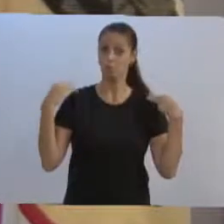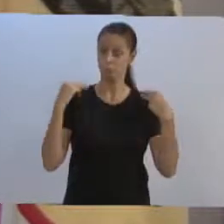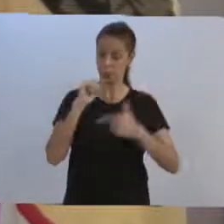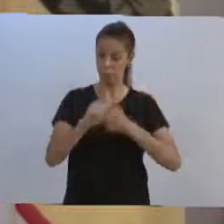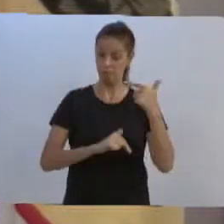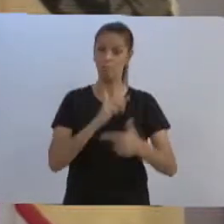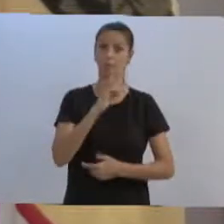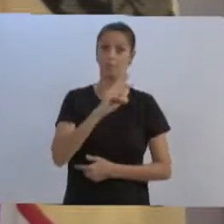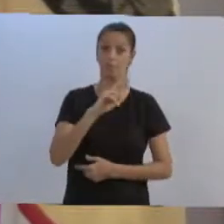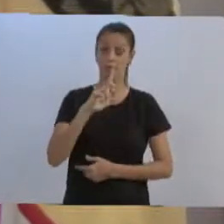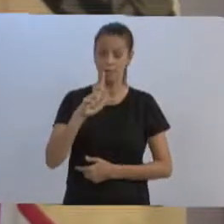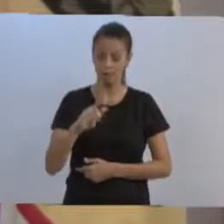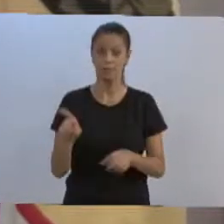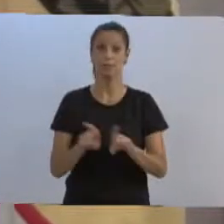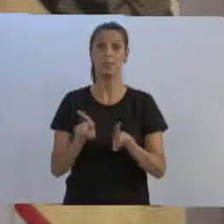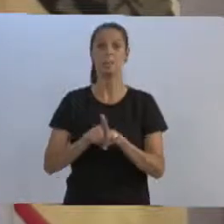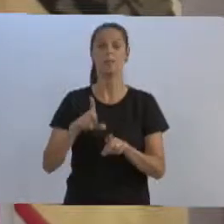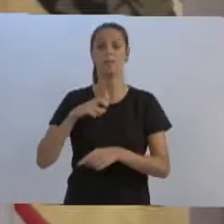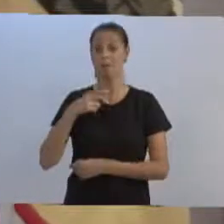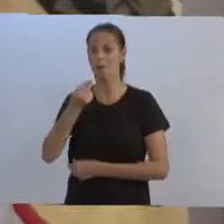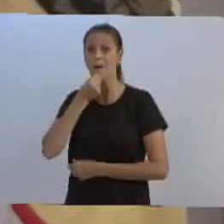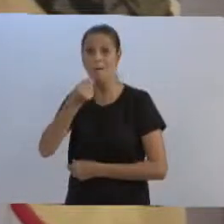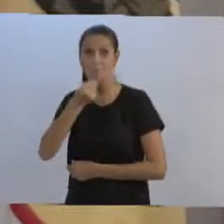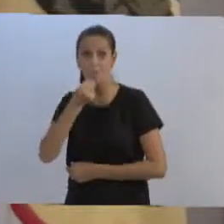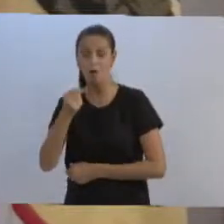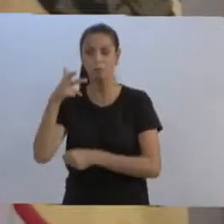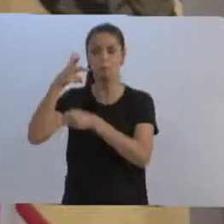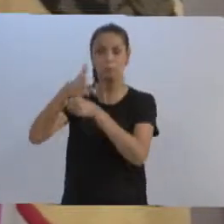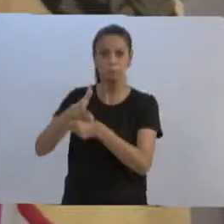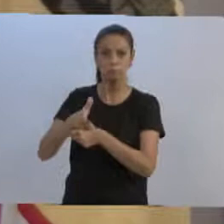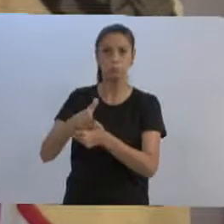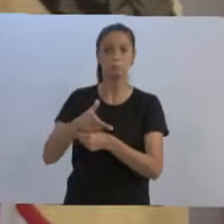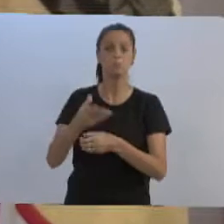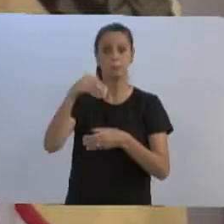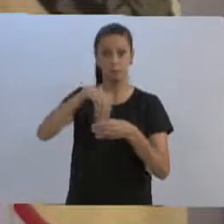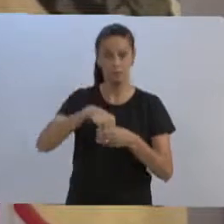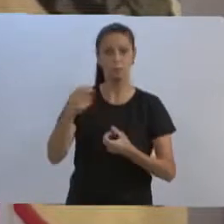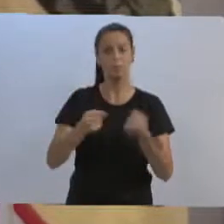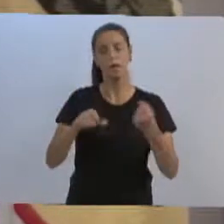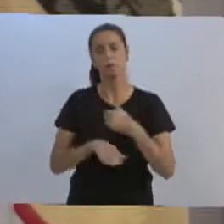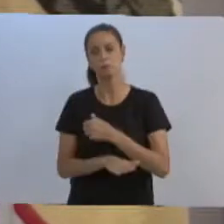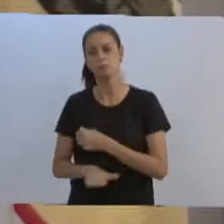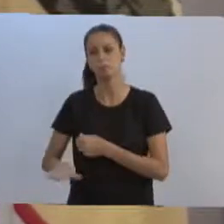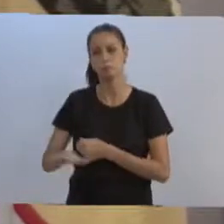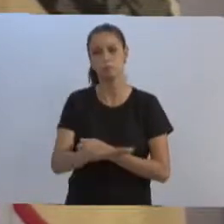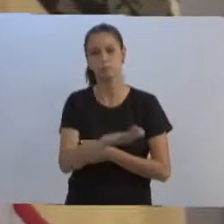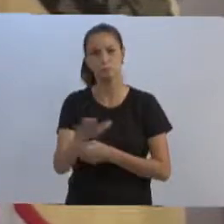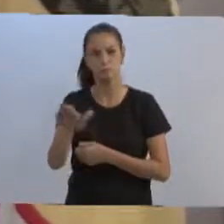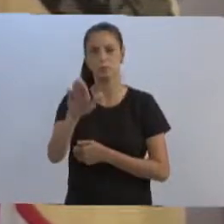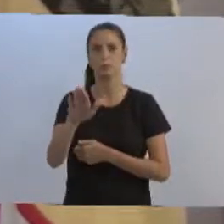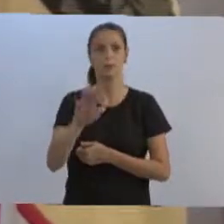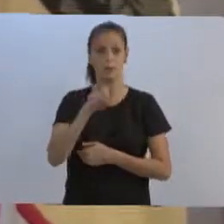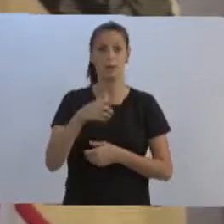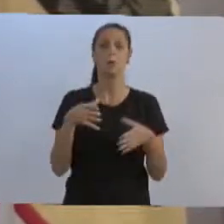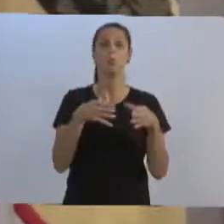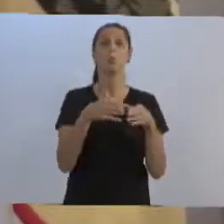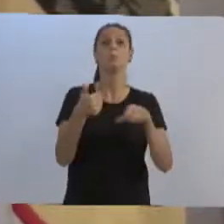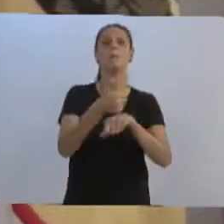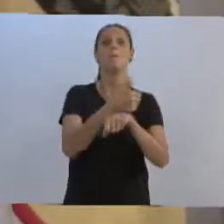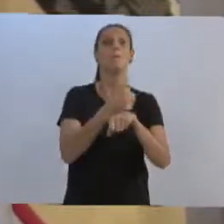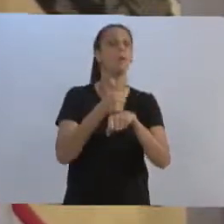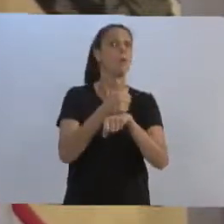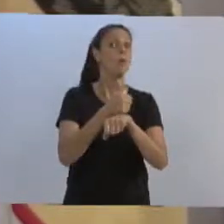vai o repórter da TV Legislativa e vai o cinegrafista da TV Legislativa. E o